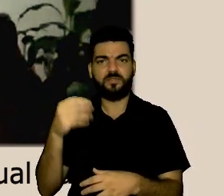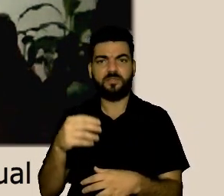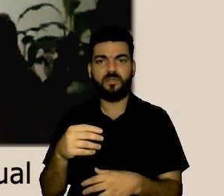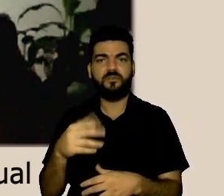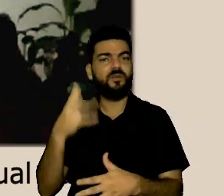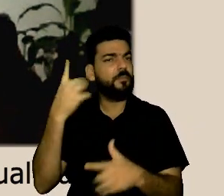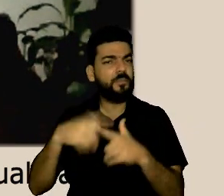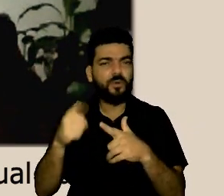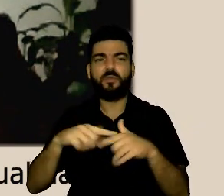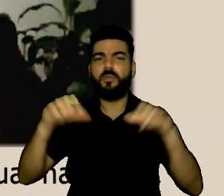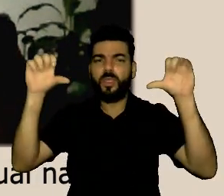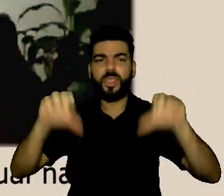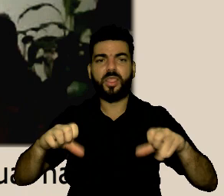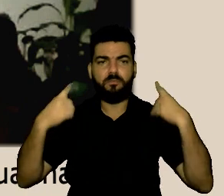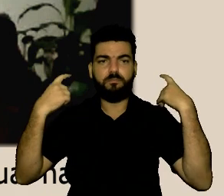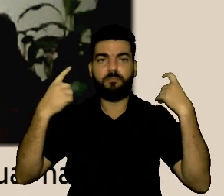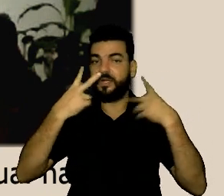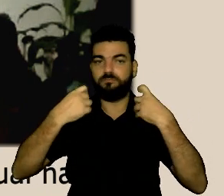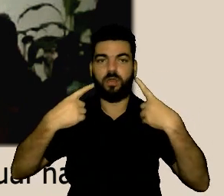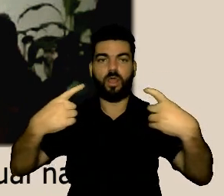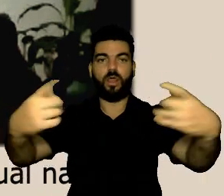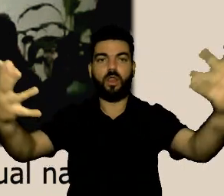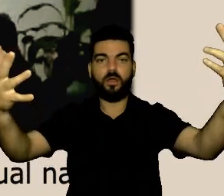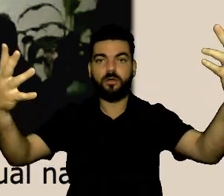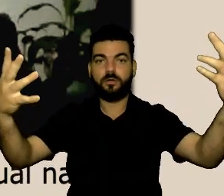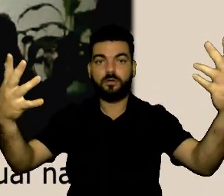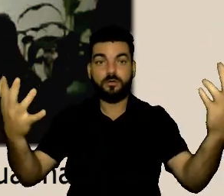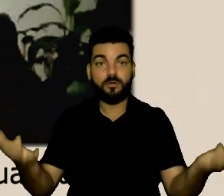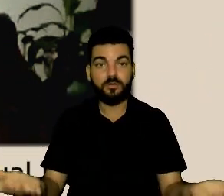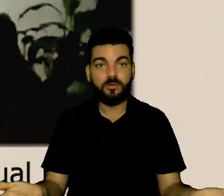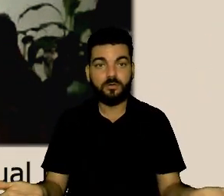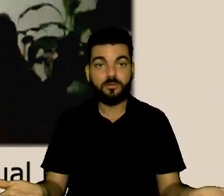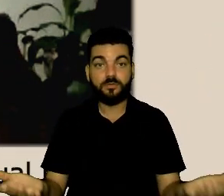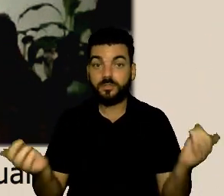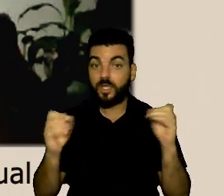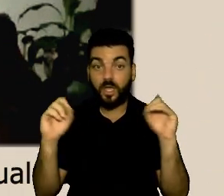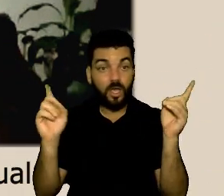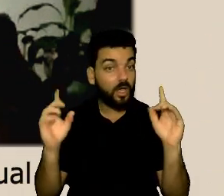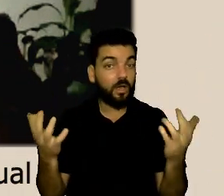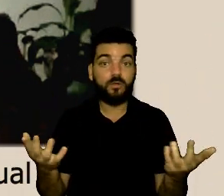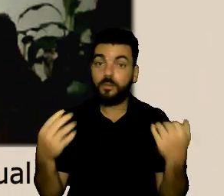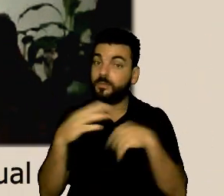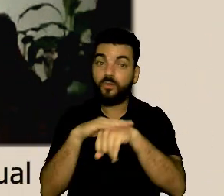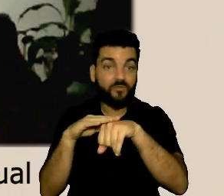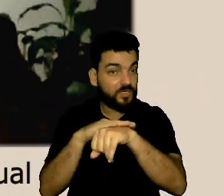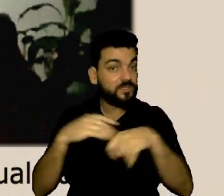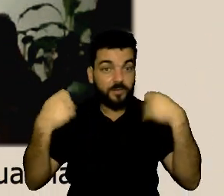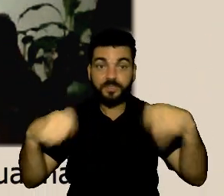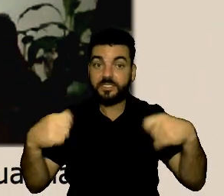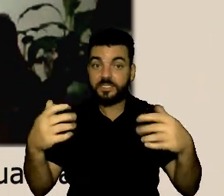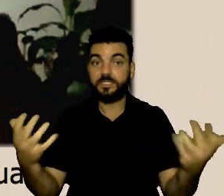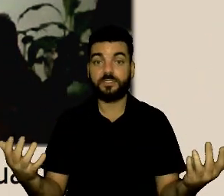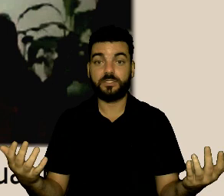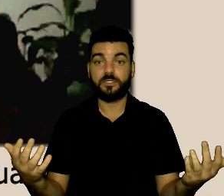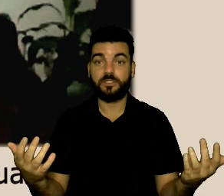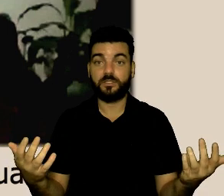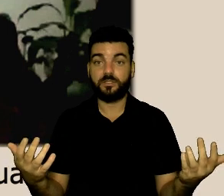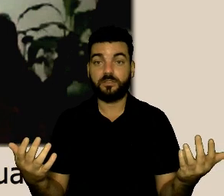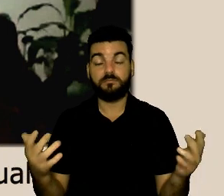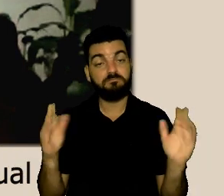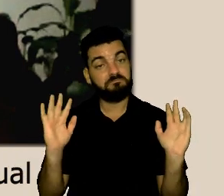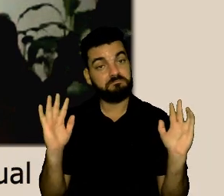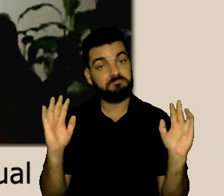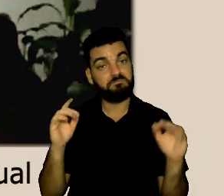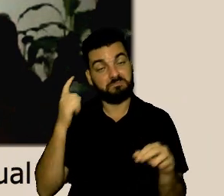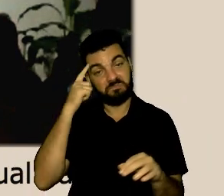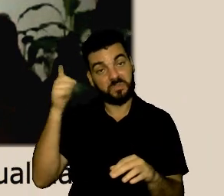gerar ruído e os grupos não não gera eu e aí é veio muito isso que a